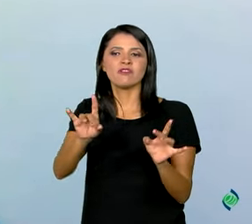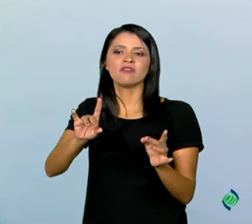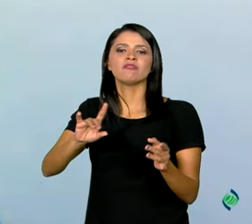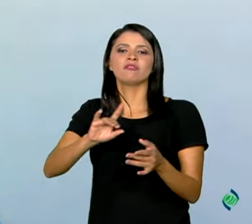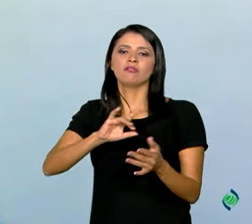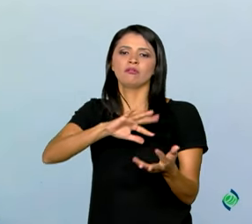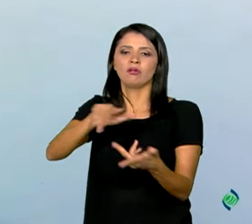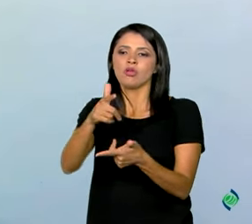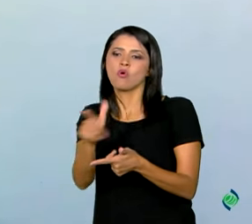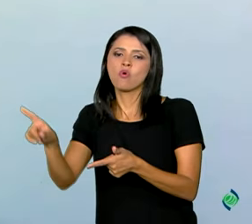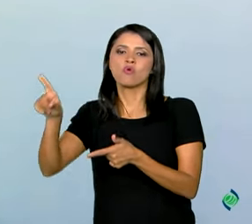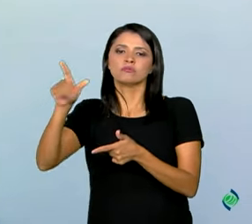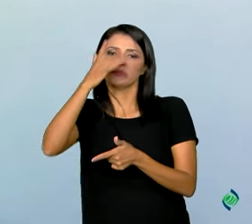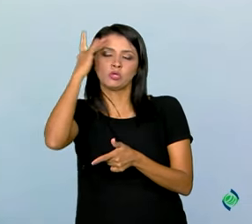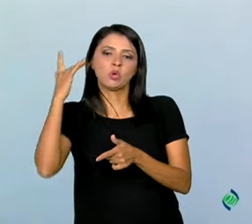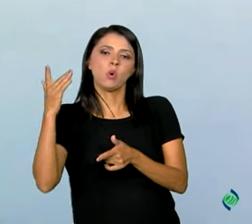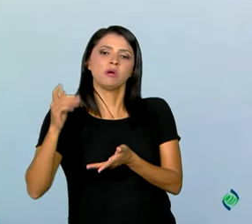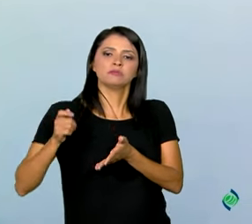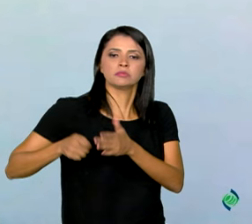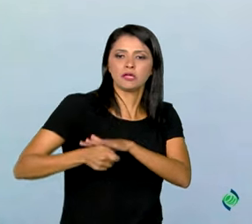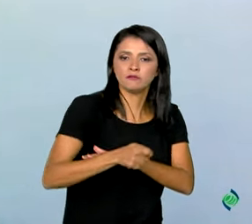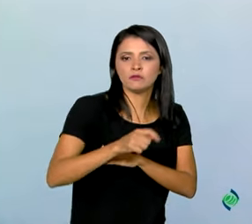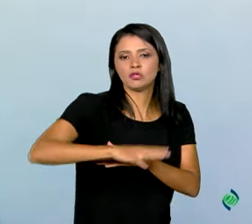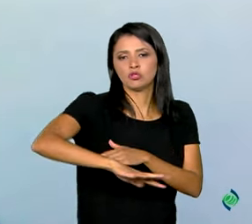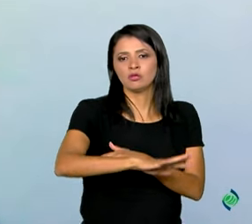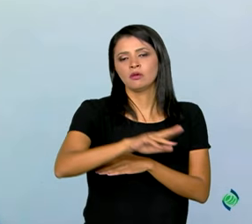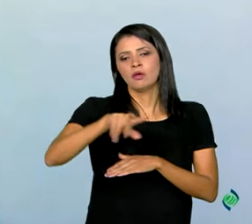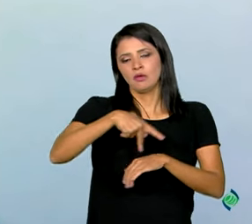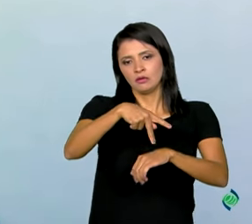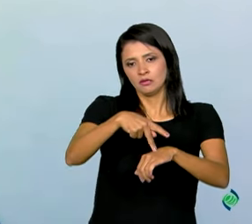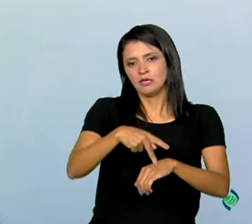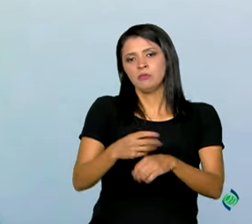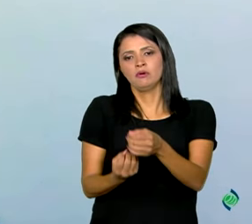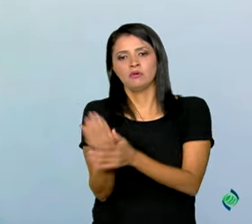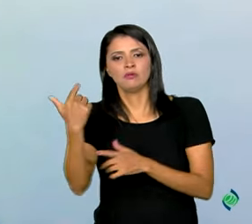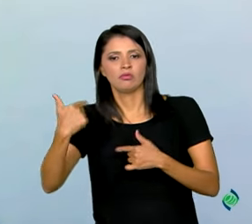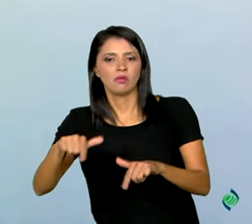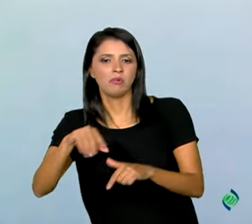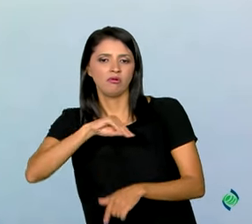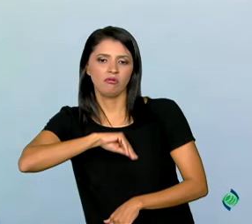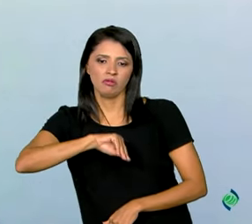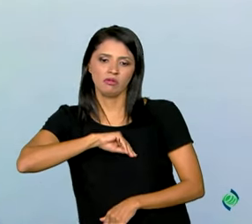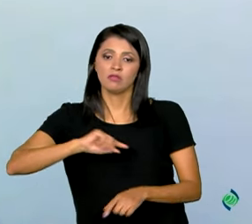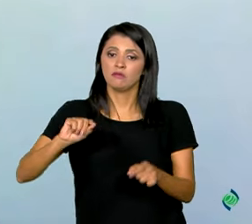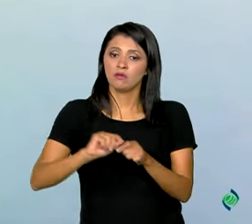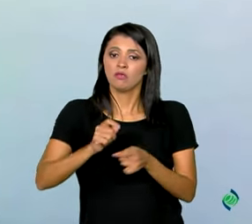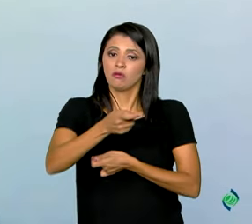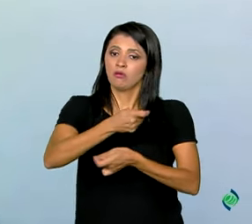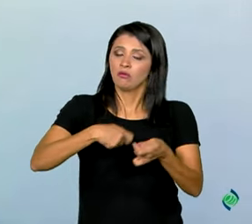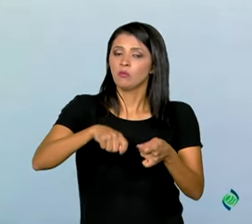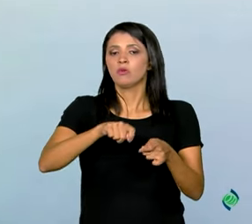os investidores que querem investir na produção nacional para gerar emprego, renda e fazer com que a economia se movimente.